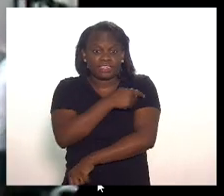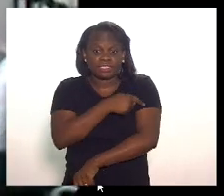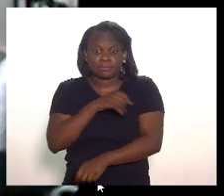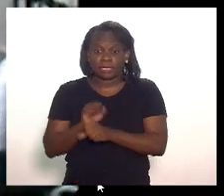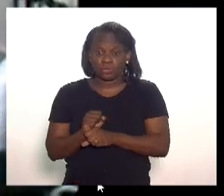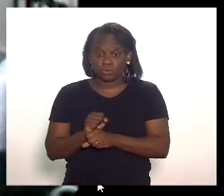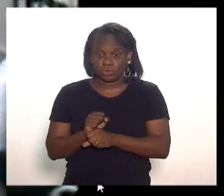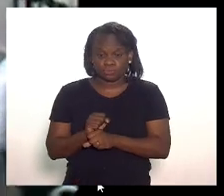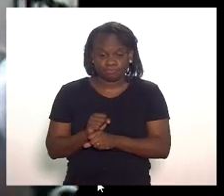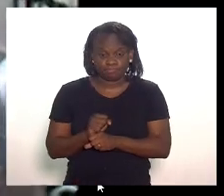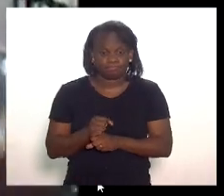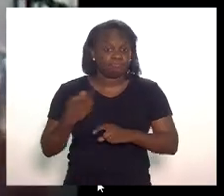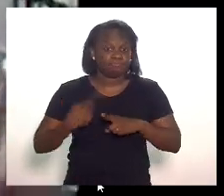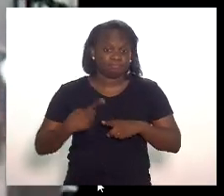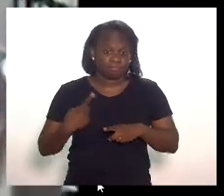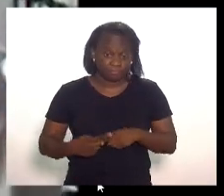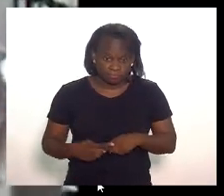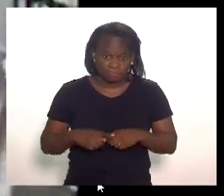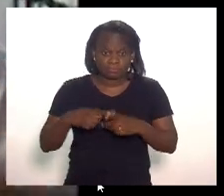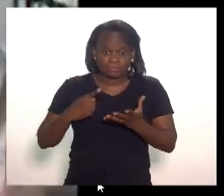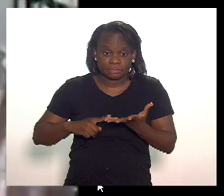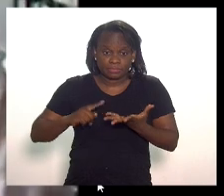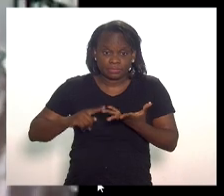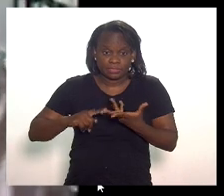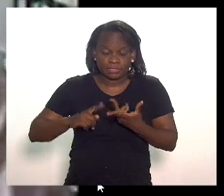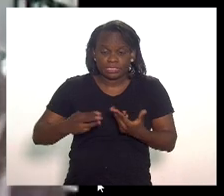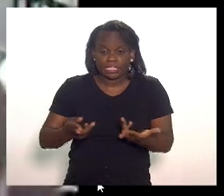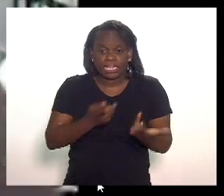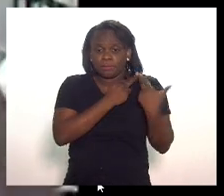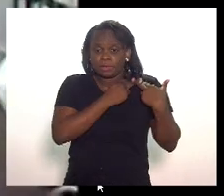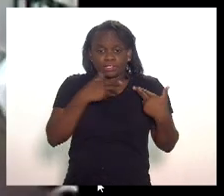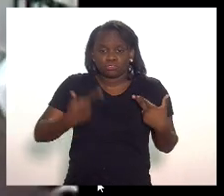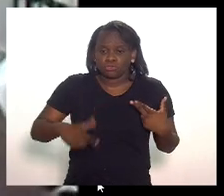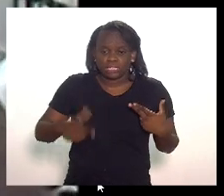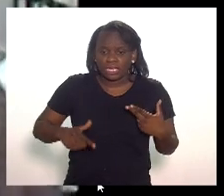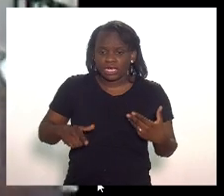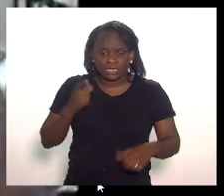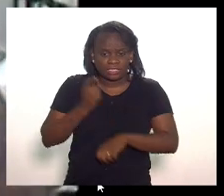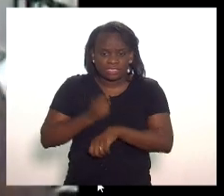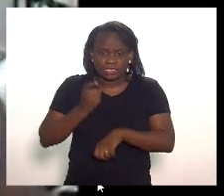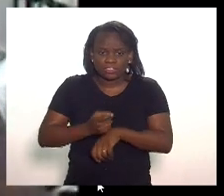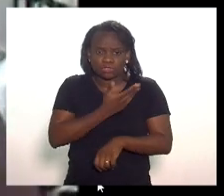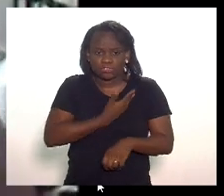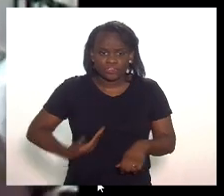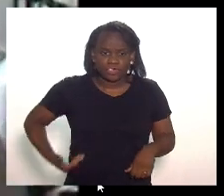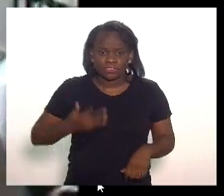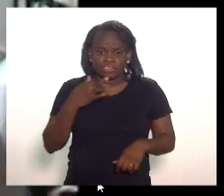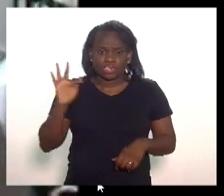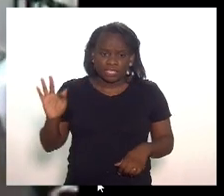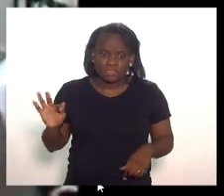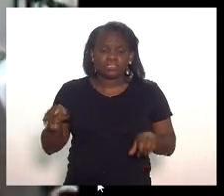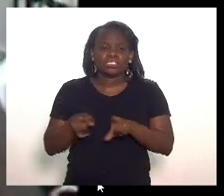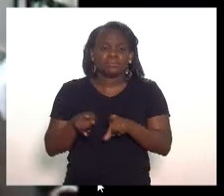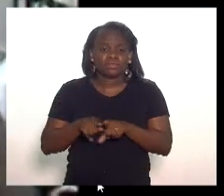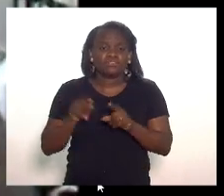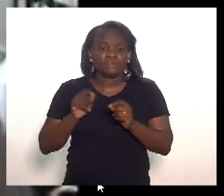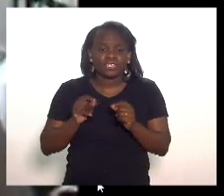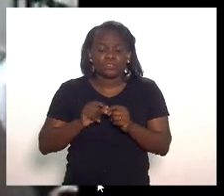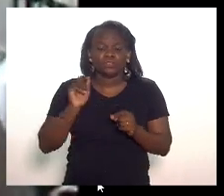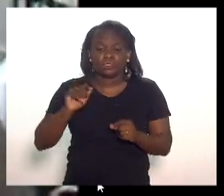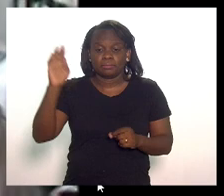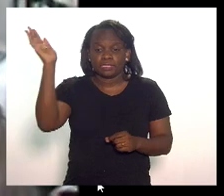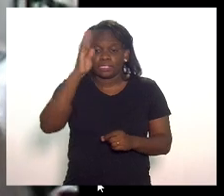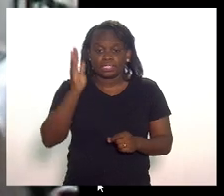paralisada porque o conjunto de irresponsabilidades do governo federal fez com que o Brasil